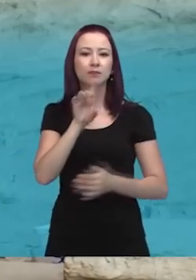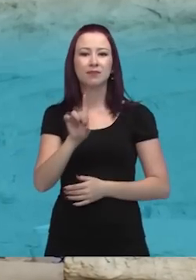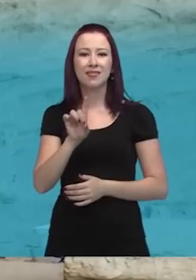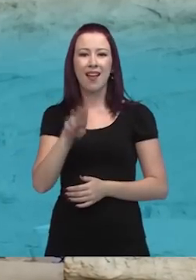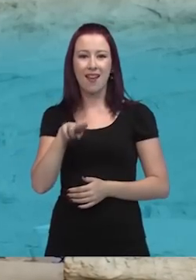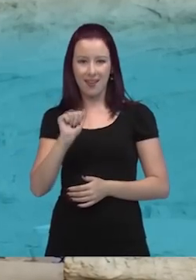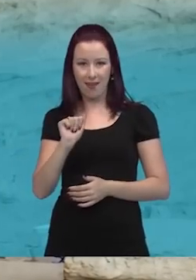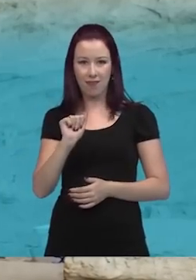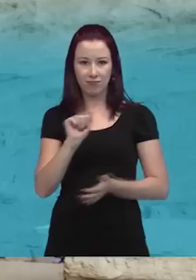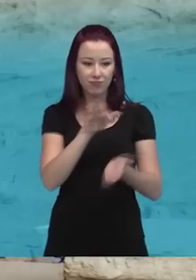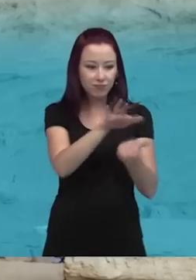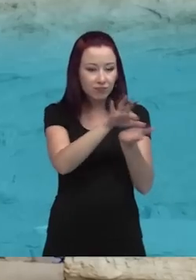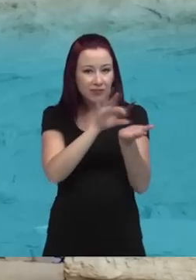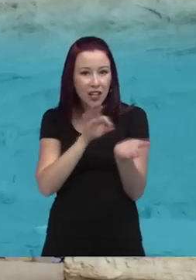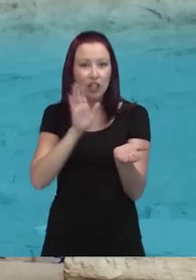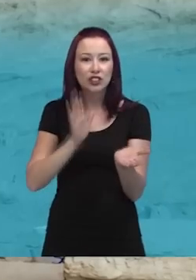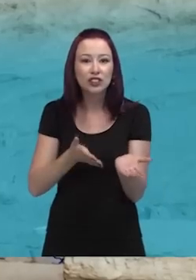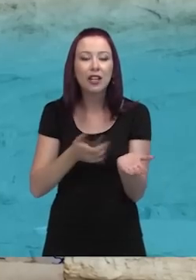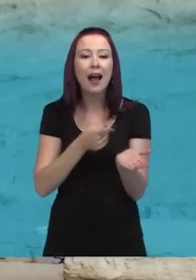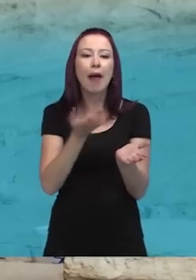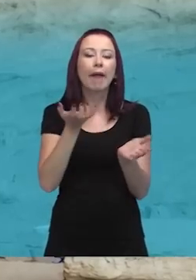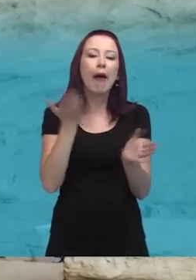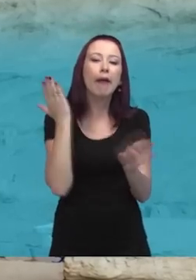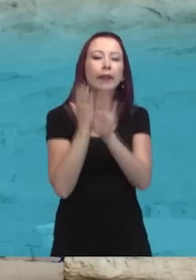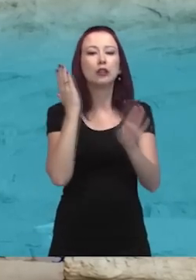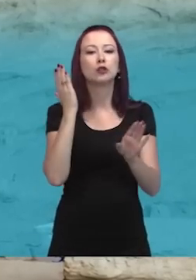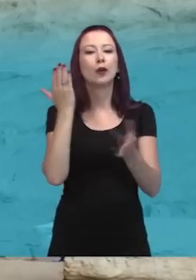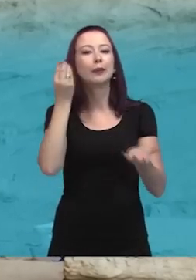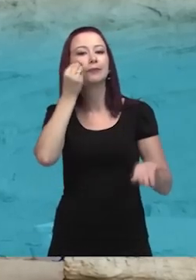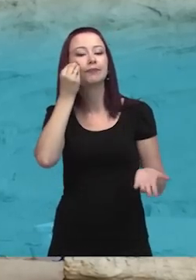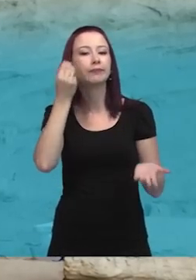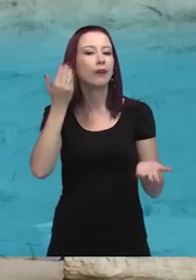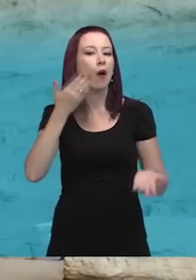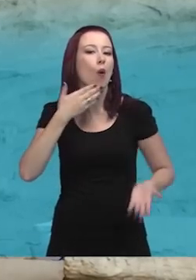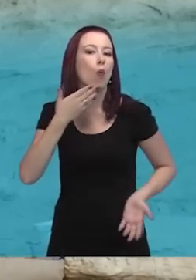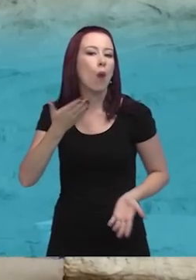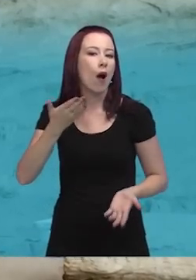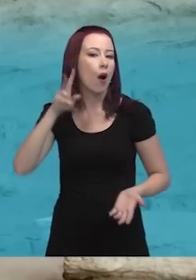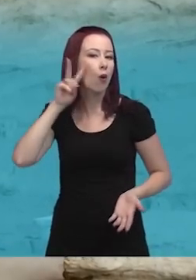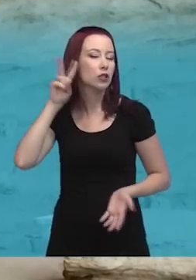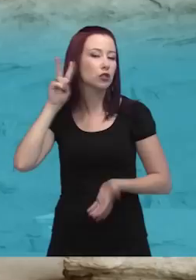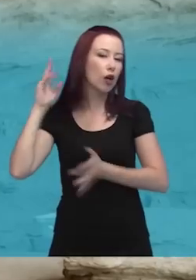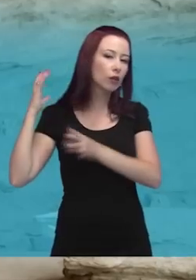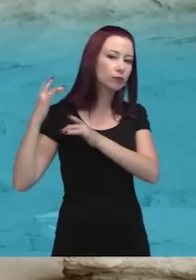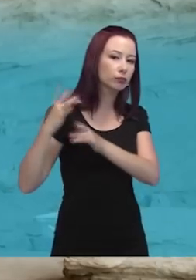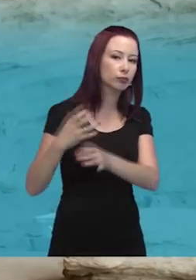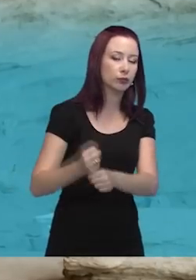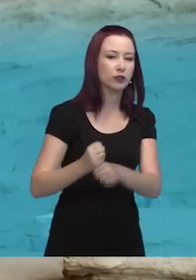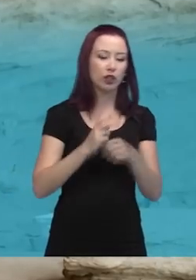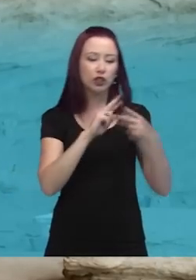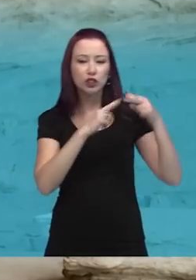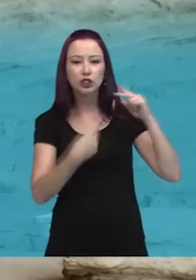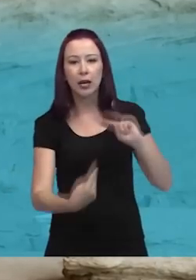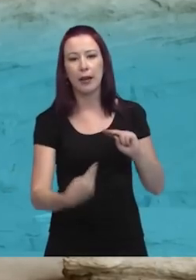temos uma história genética e temos uma ideia de quem foi